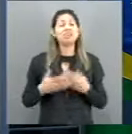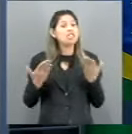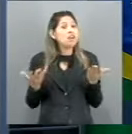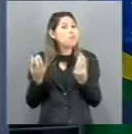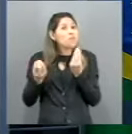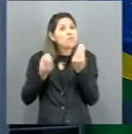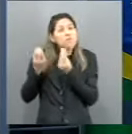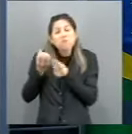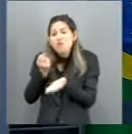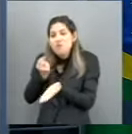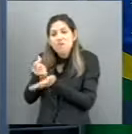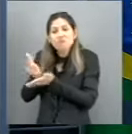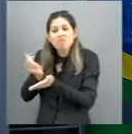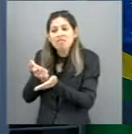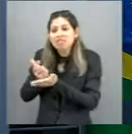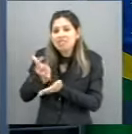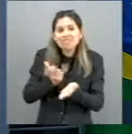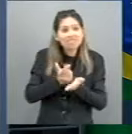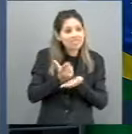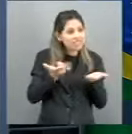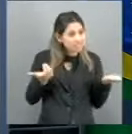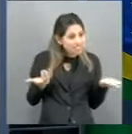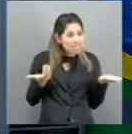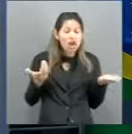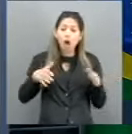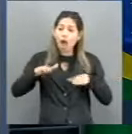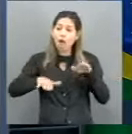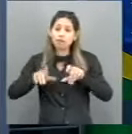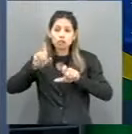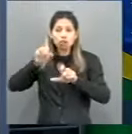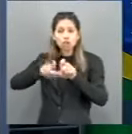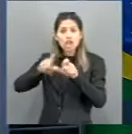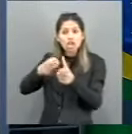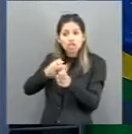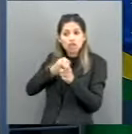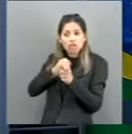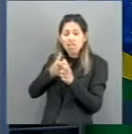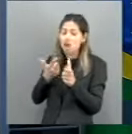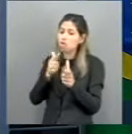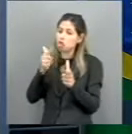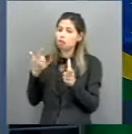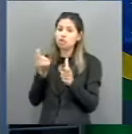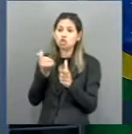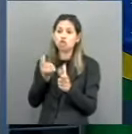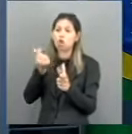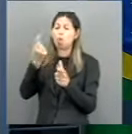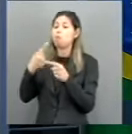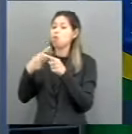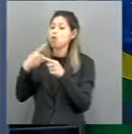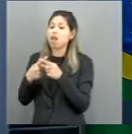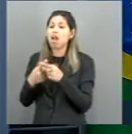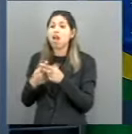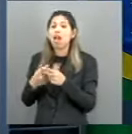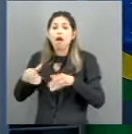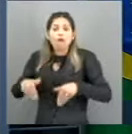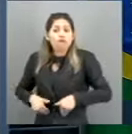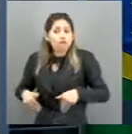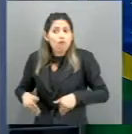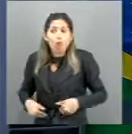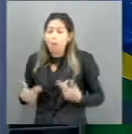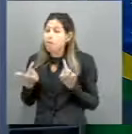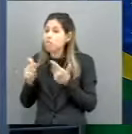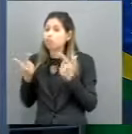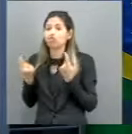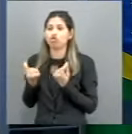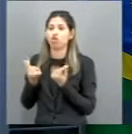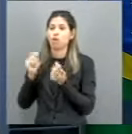alimentação dele. Não pagava, ficava endividado no armazém, não tinha salário no fim do mês, porque estava desmaiando de fome. Palavra dos fiscais do